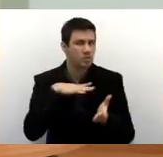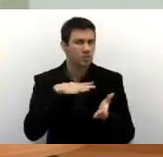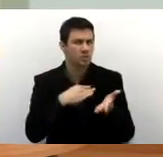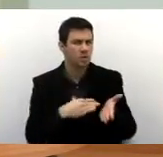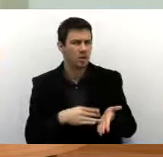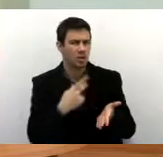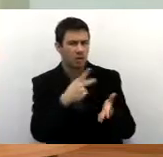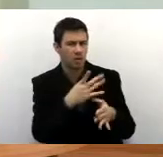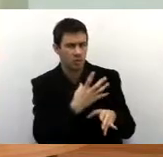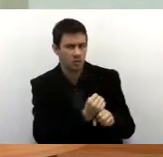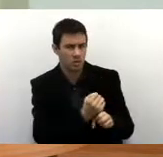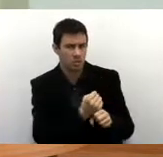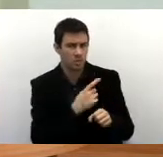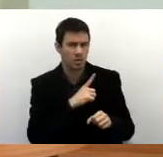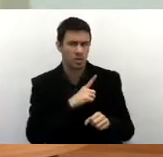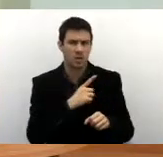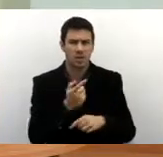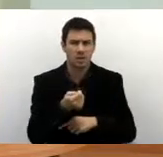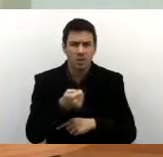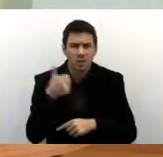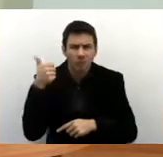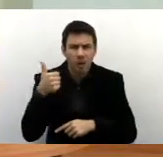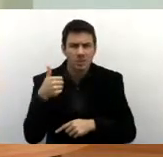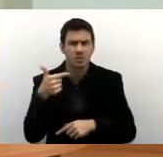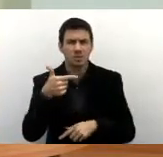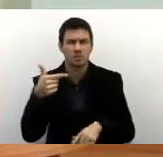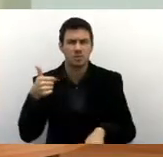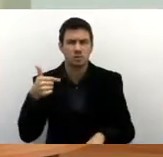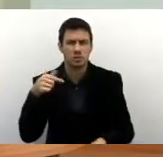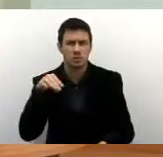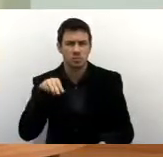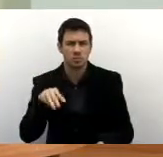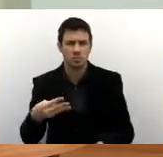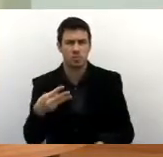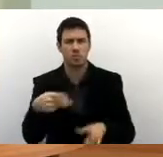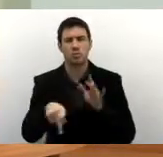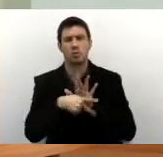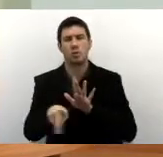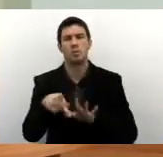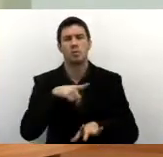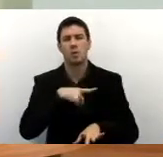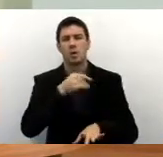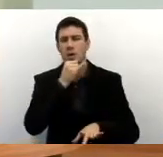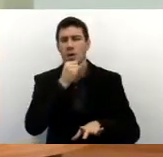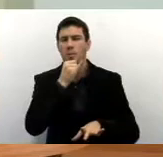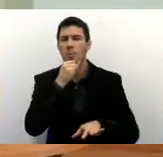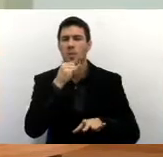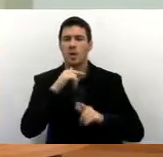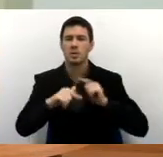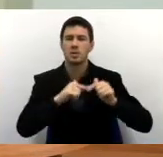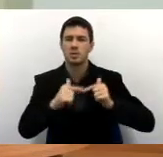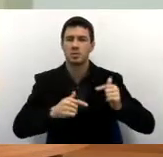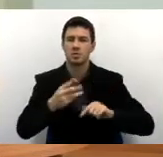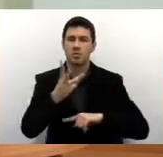o senhor tem uma verba ali de quase 12 milhões para serviço de terceiros. E eu tenho informações